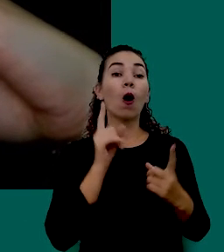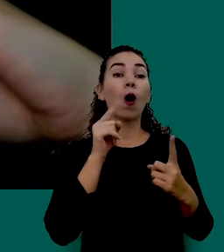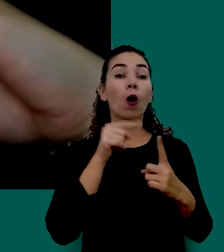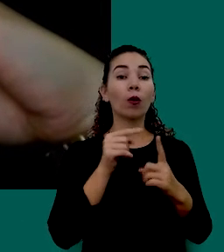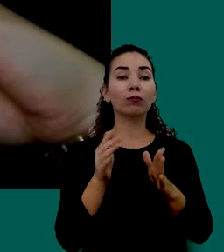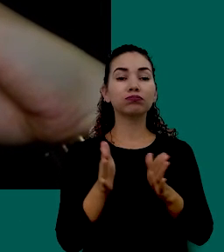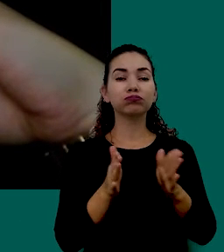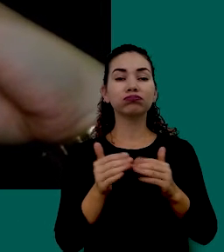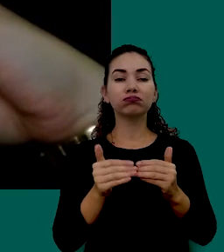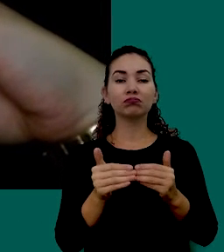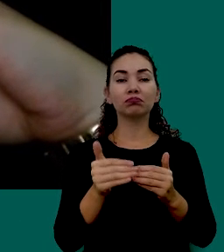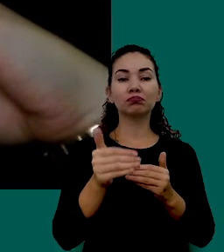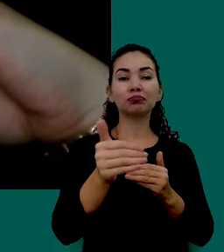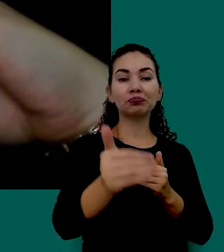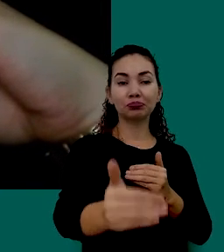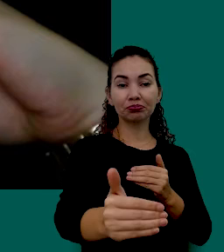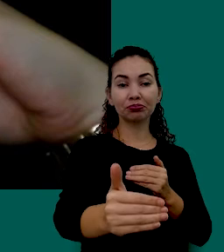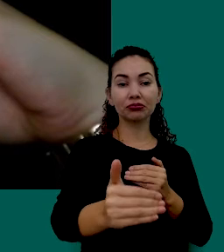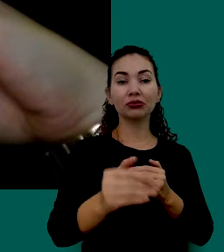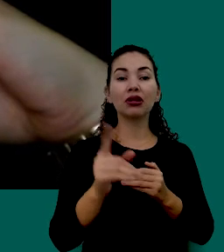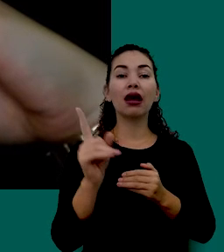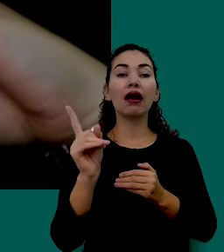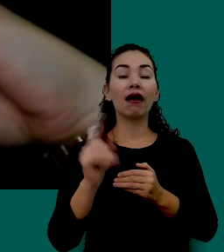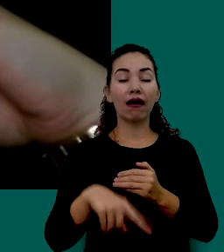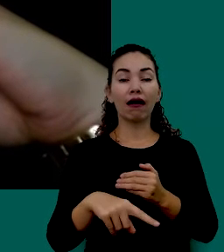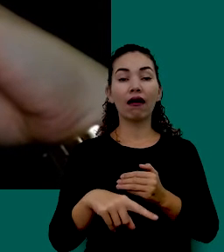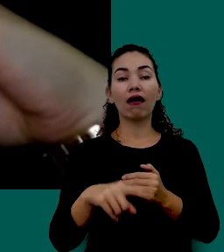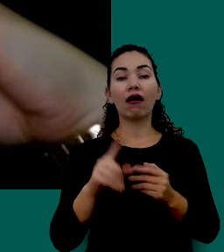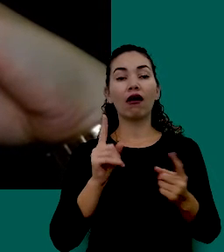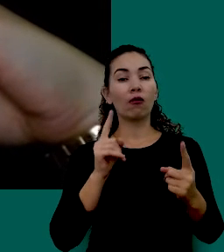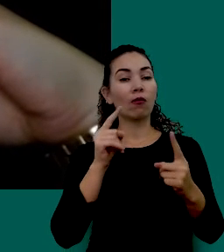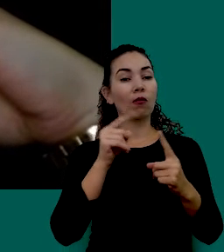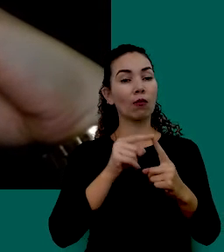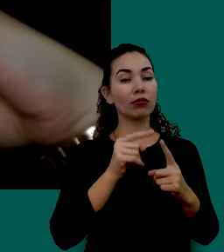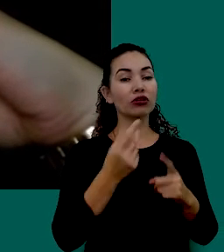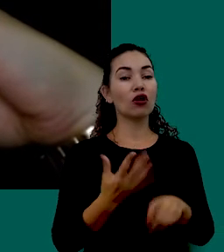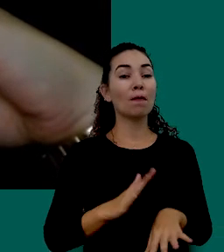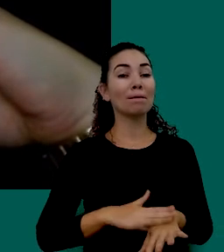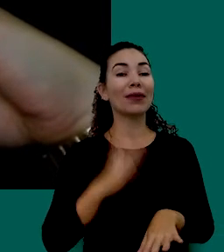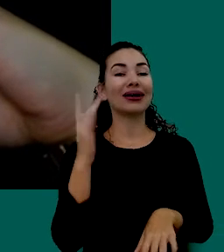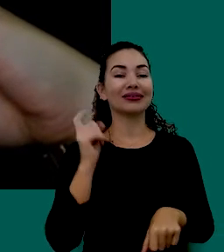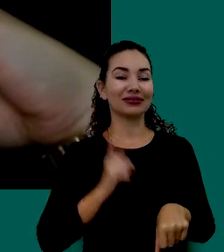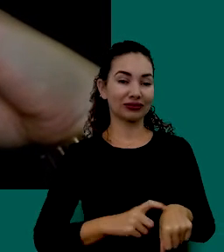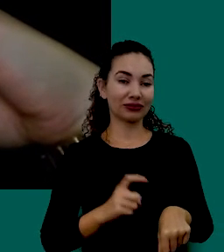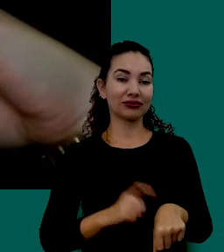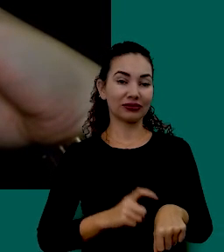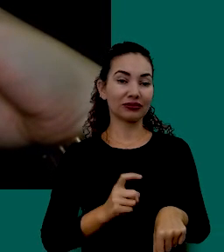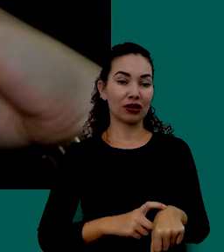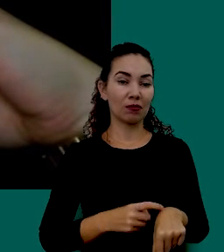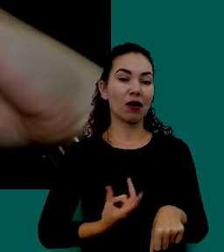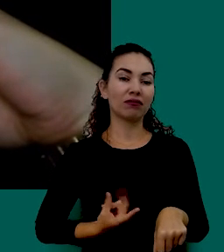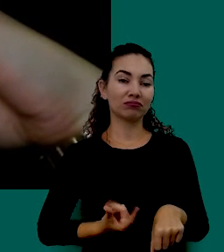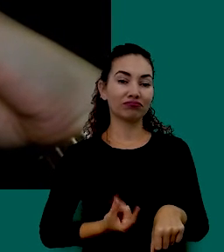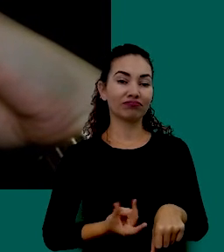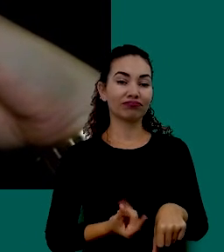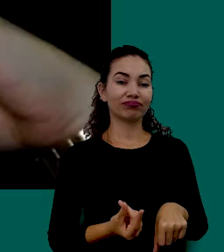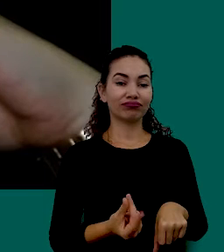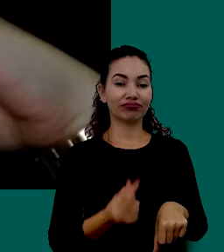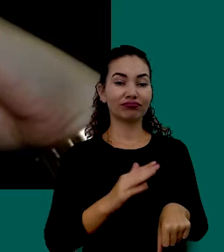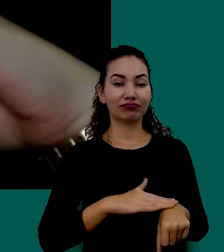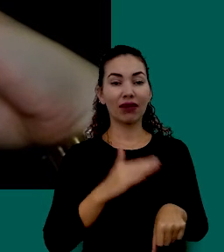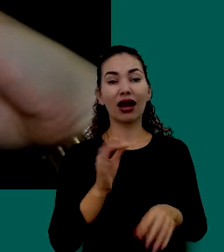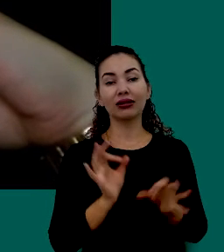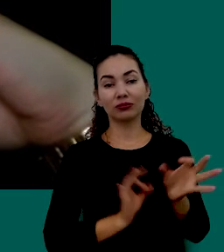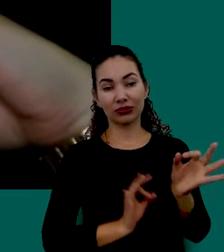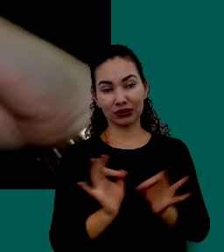Longo Prazo São Aqueles Que Levam Mais Tempo E Que Necessitam De Mais